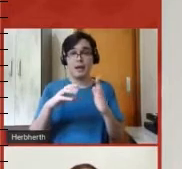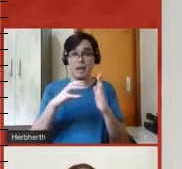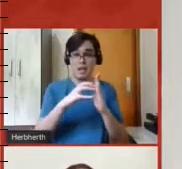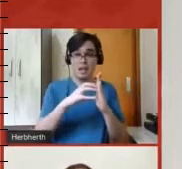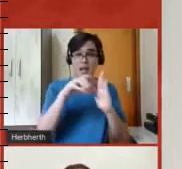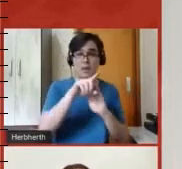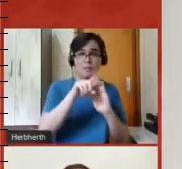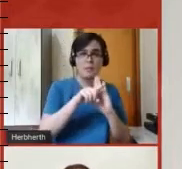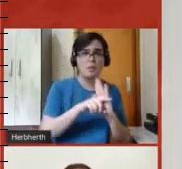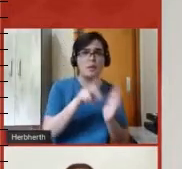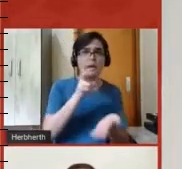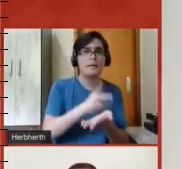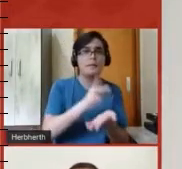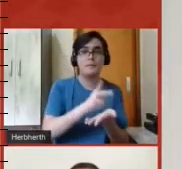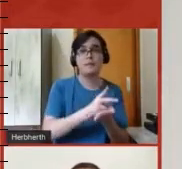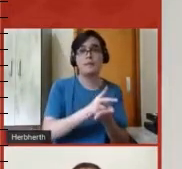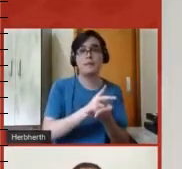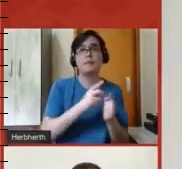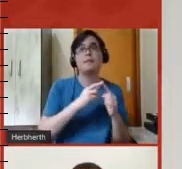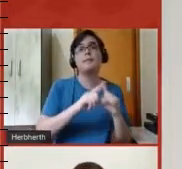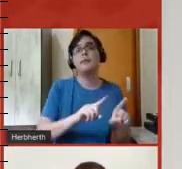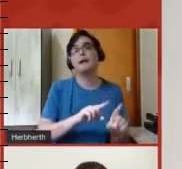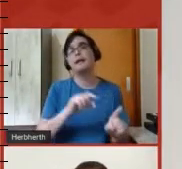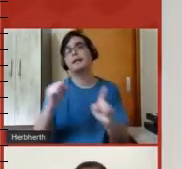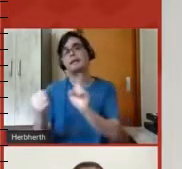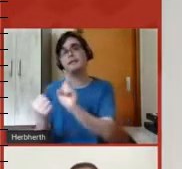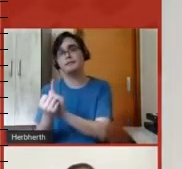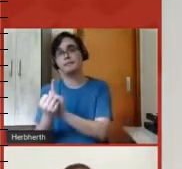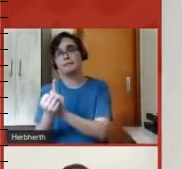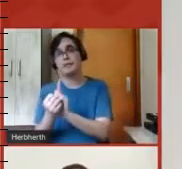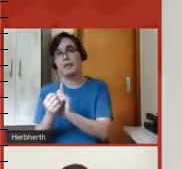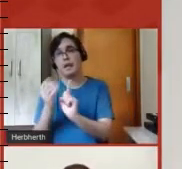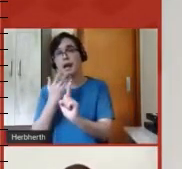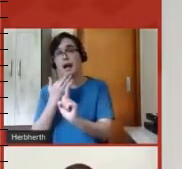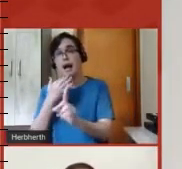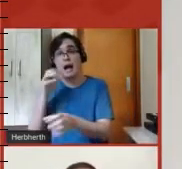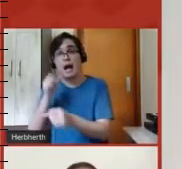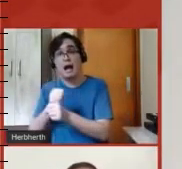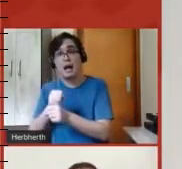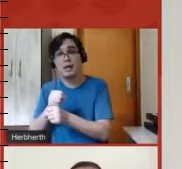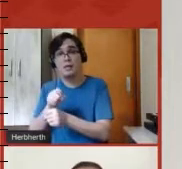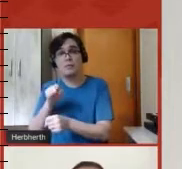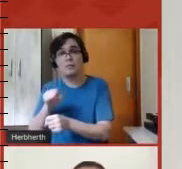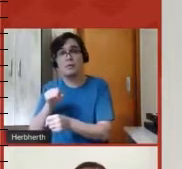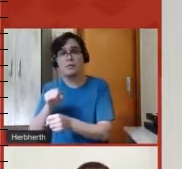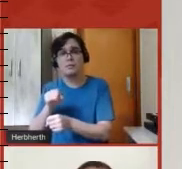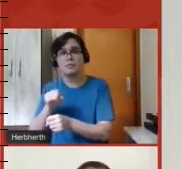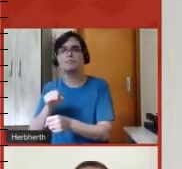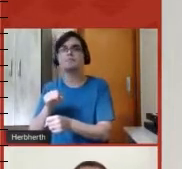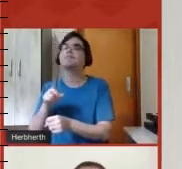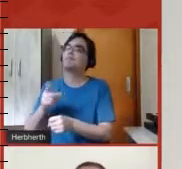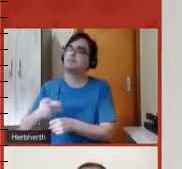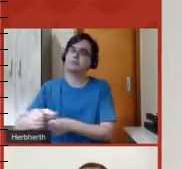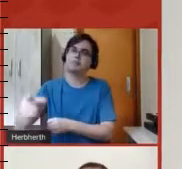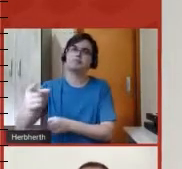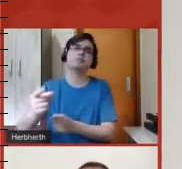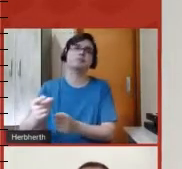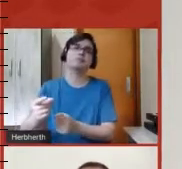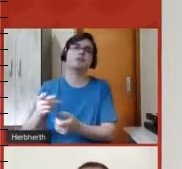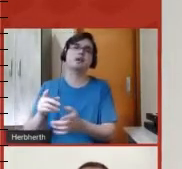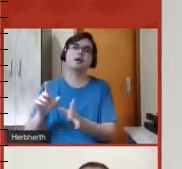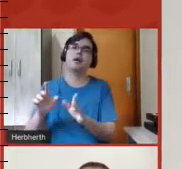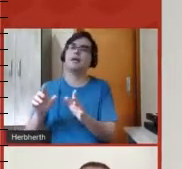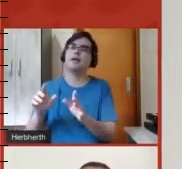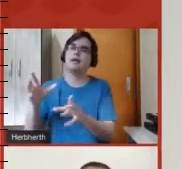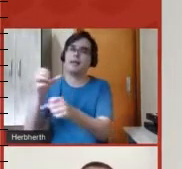com a diferença de que as avaliações assíncronas, a nota que ele obtinha ali, ficava depois para o côncturo da média final